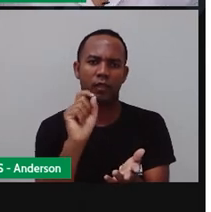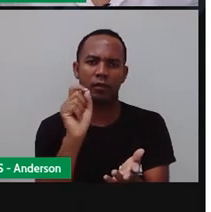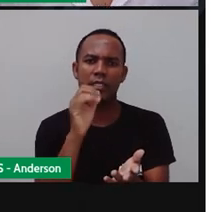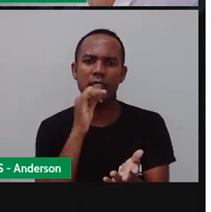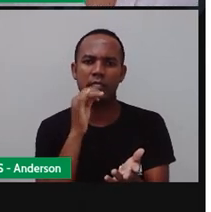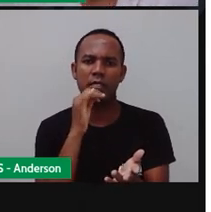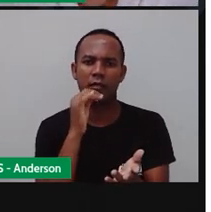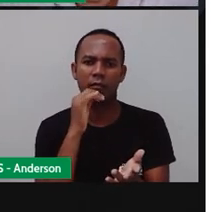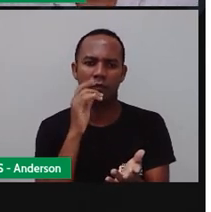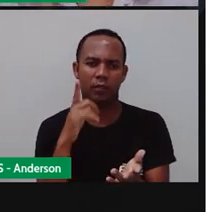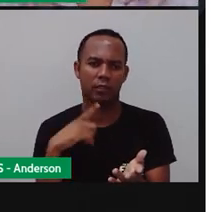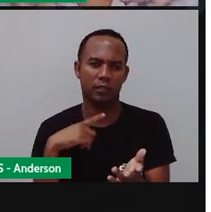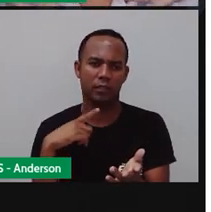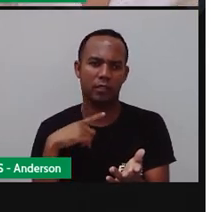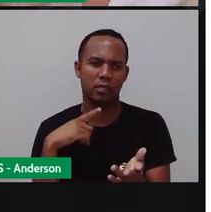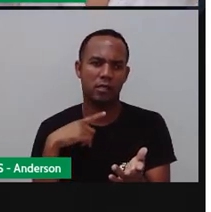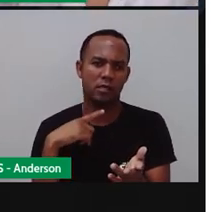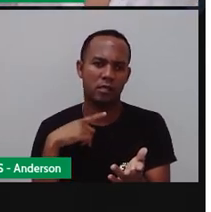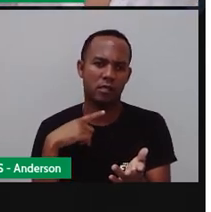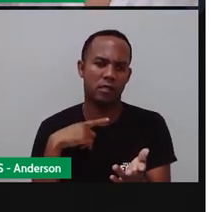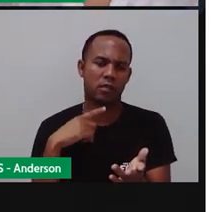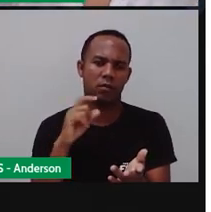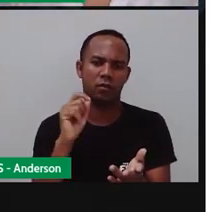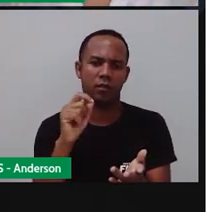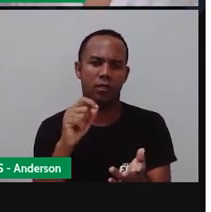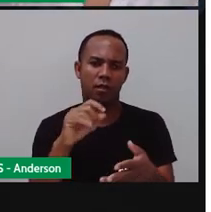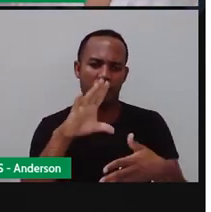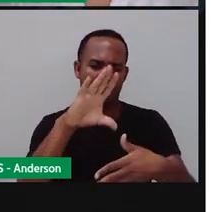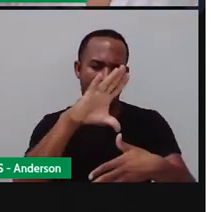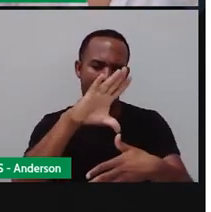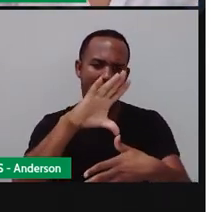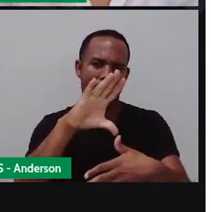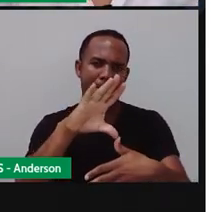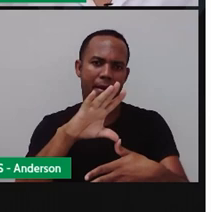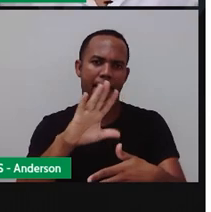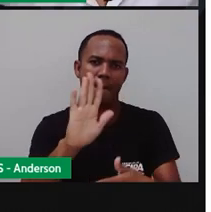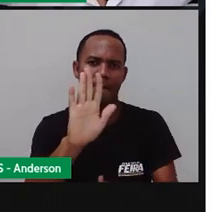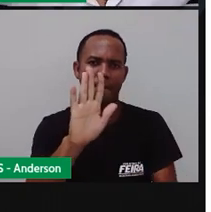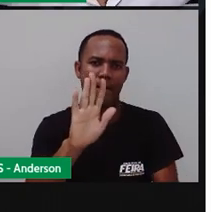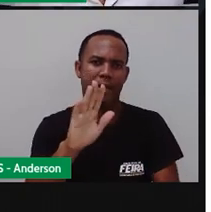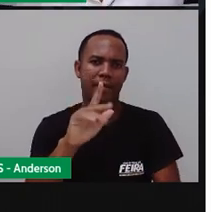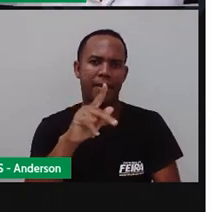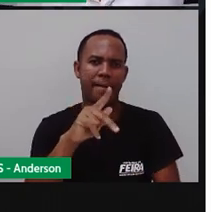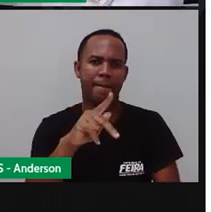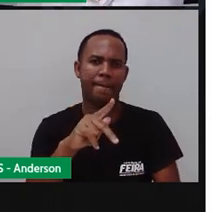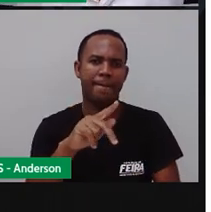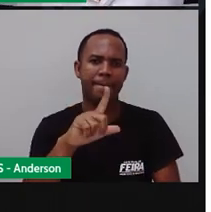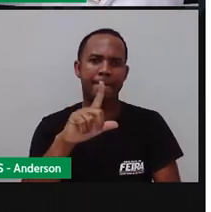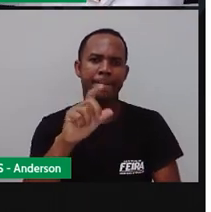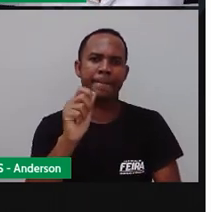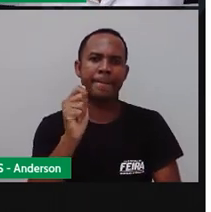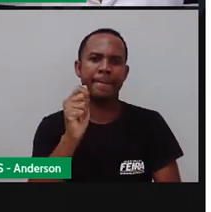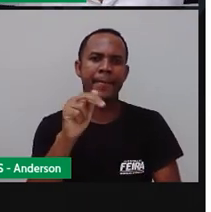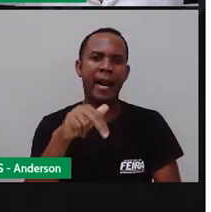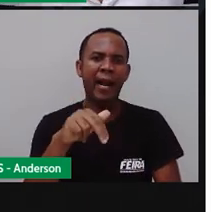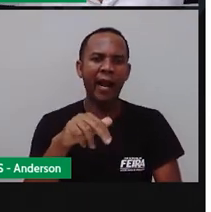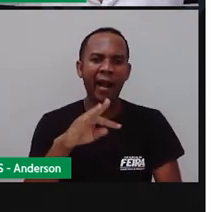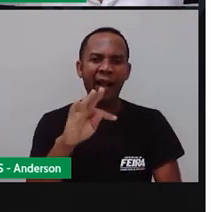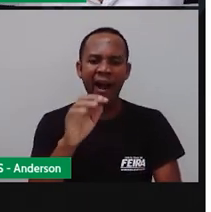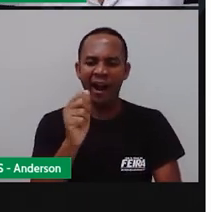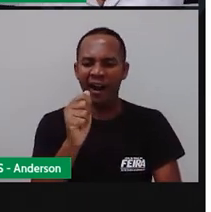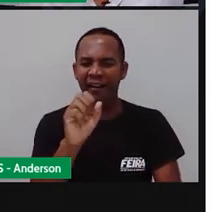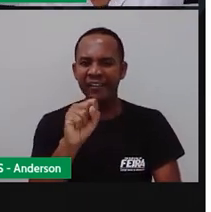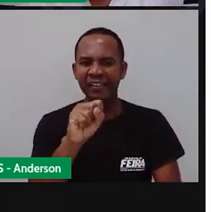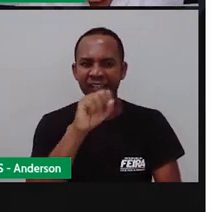exercício do mapa de você olhar? Pronto. Vamos pensar agora na planta. Imagine a sua casa, ó. Você lá de cima do